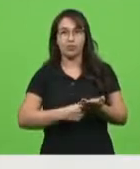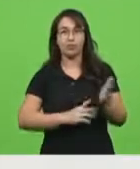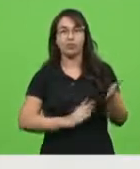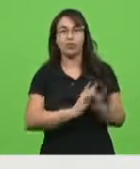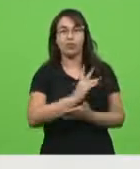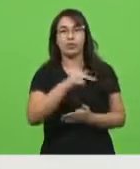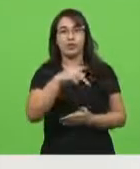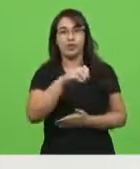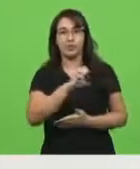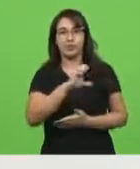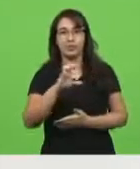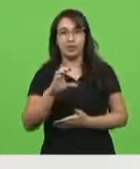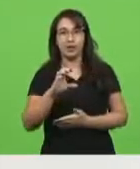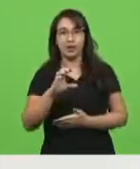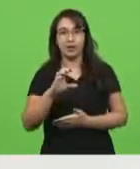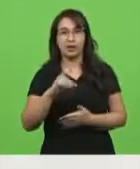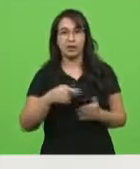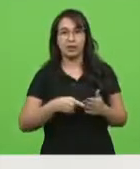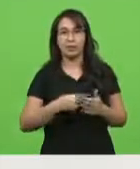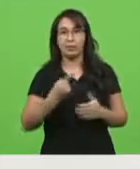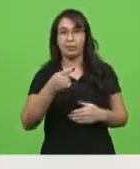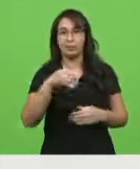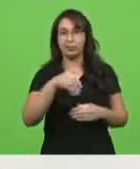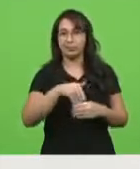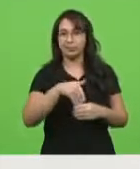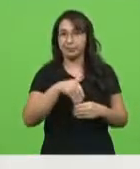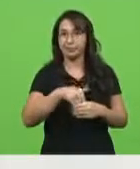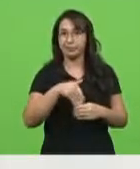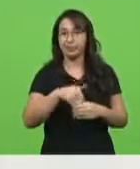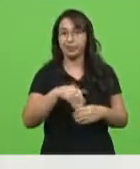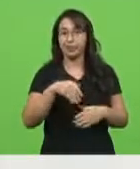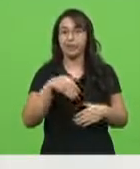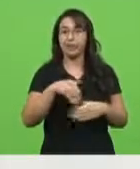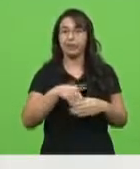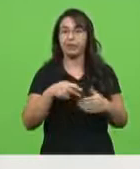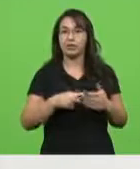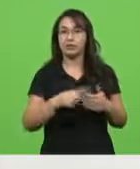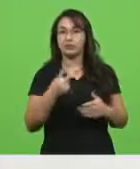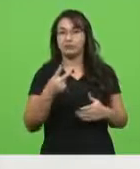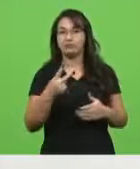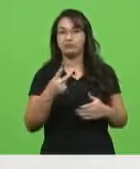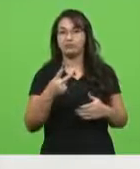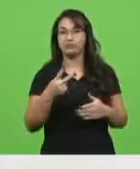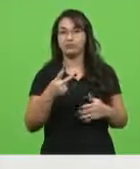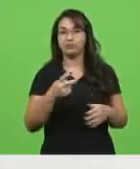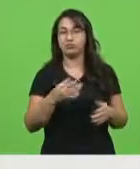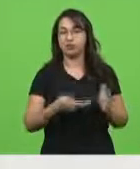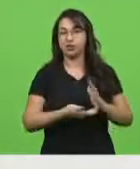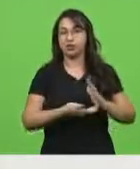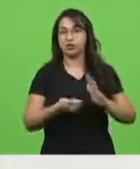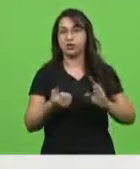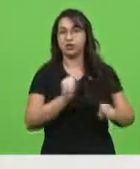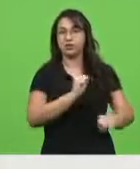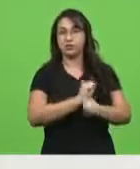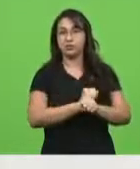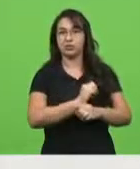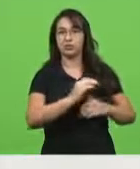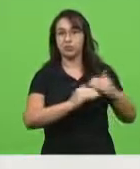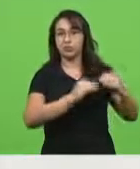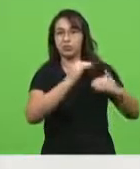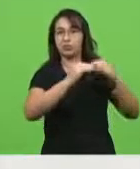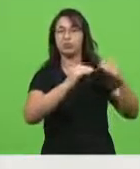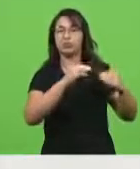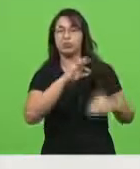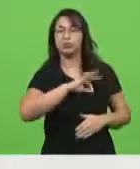os destaques em primeiro turno e, quando da votação em segundo turno, se retirasse o congelamento e progressão salarial dos agentes